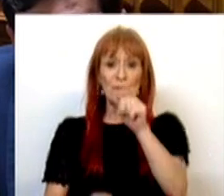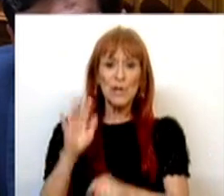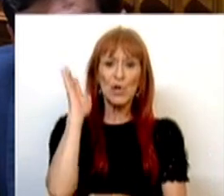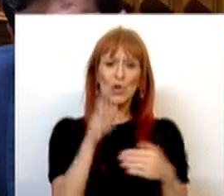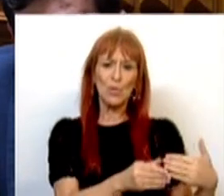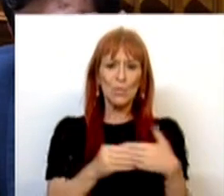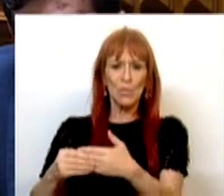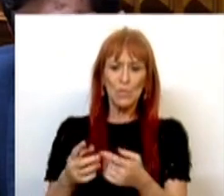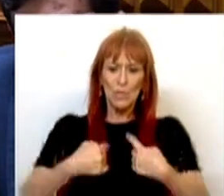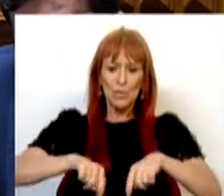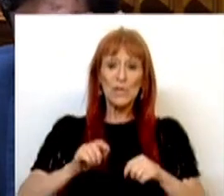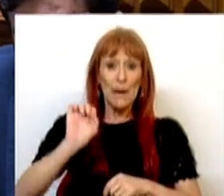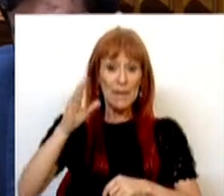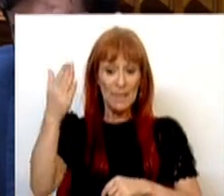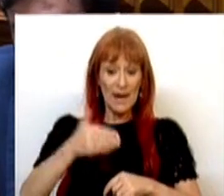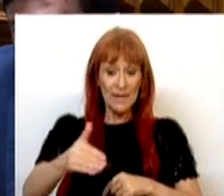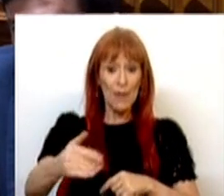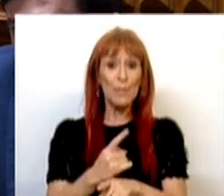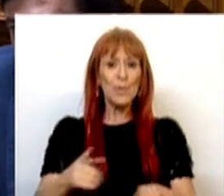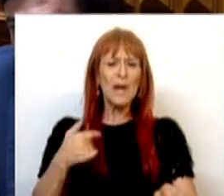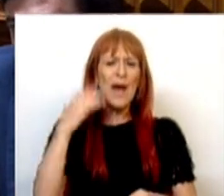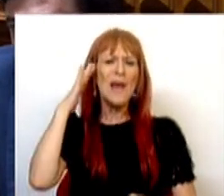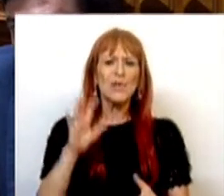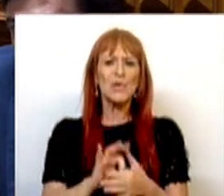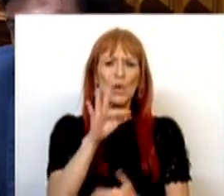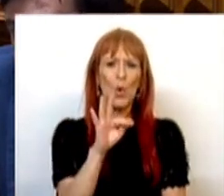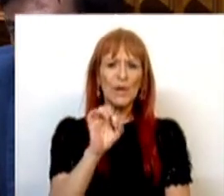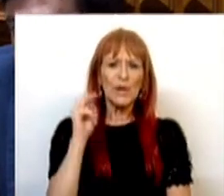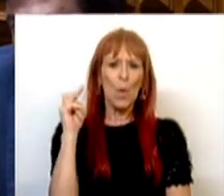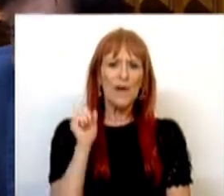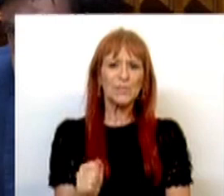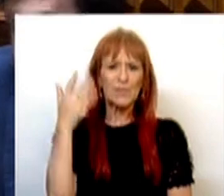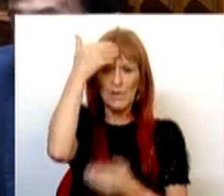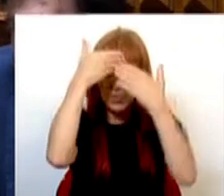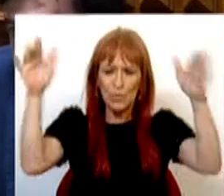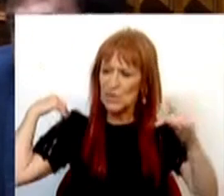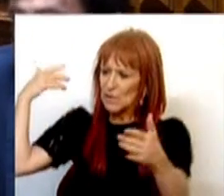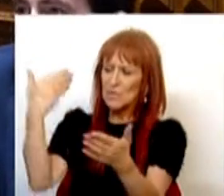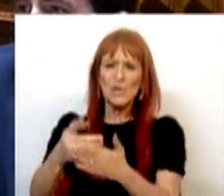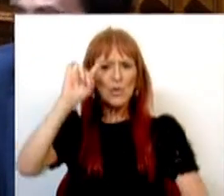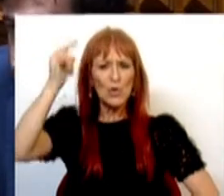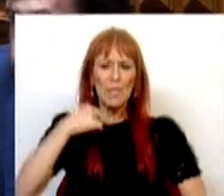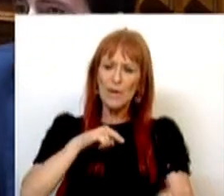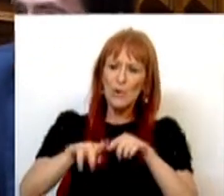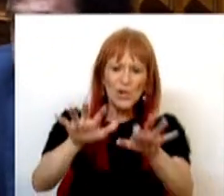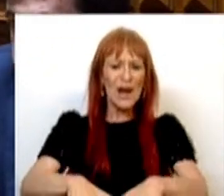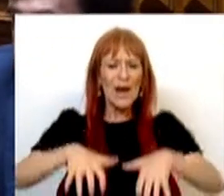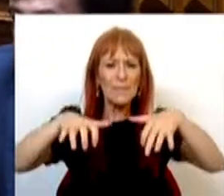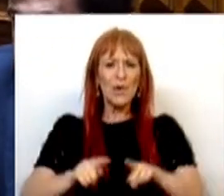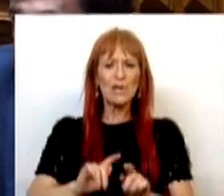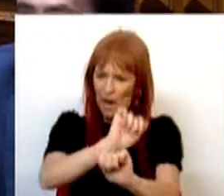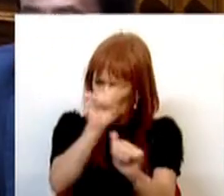Conferência de Líderes, na primeira que se realize, porque nos parece que em 48 anos de democracia sempre souberam os deputados a esta Câmara